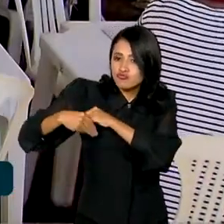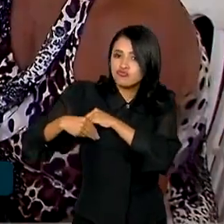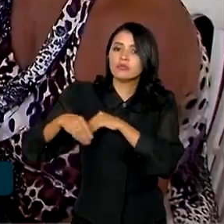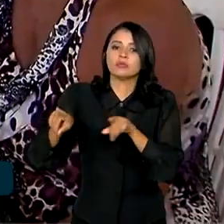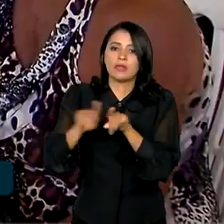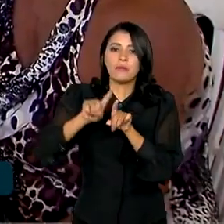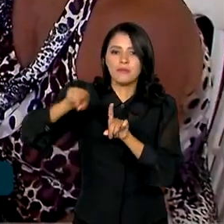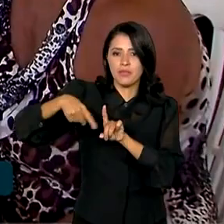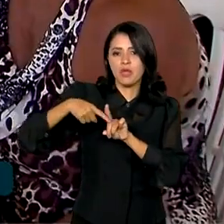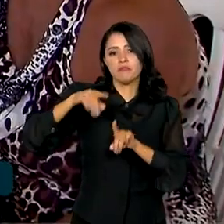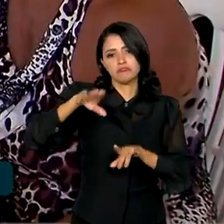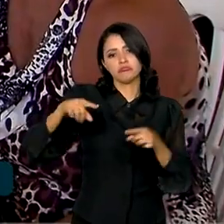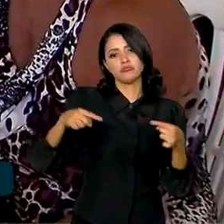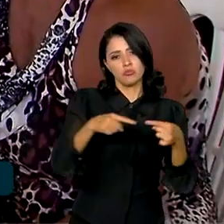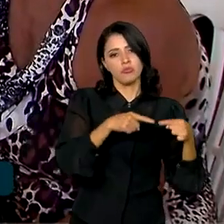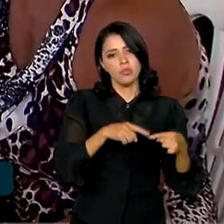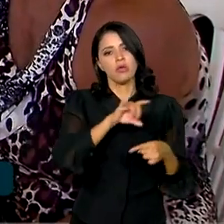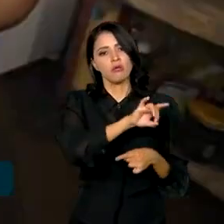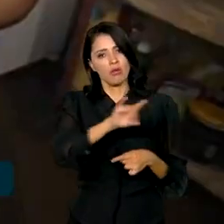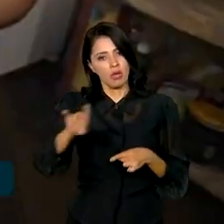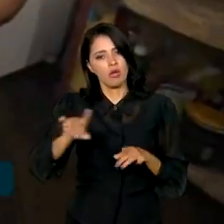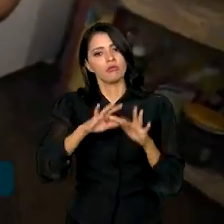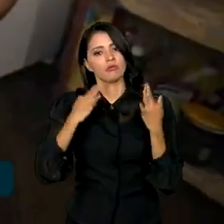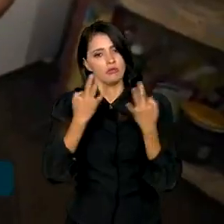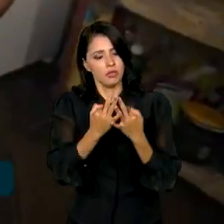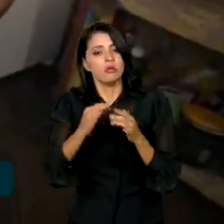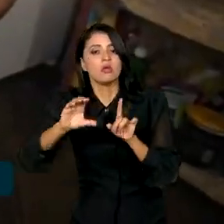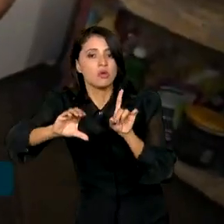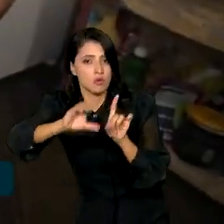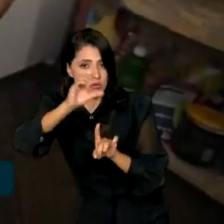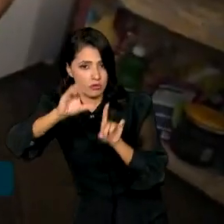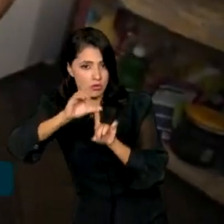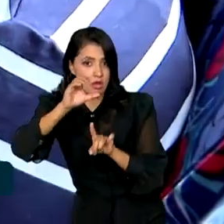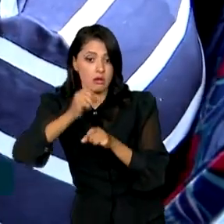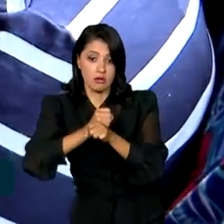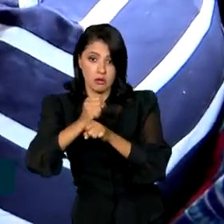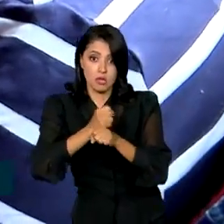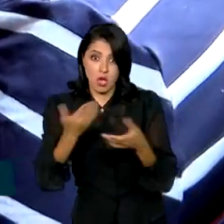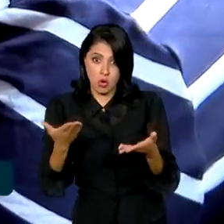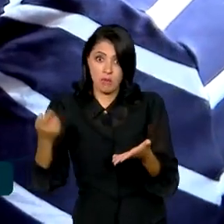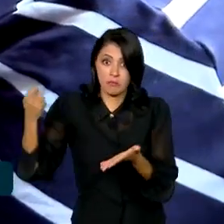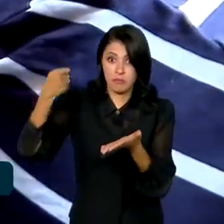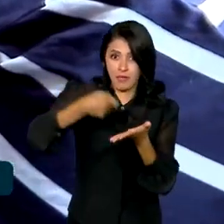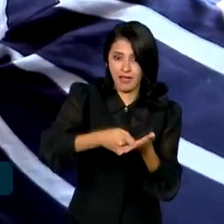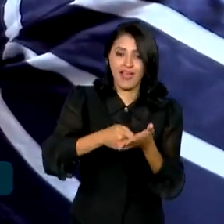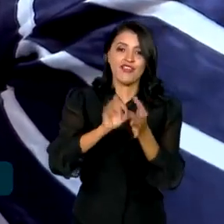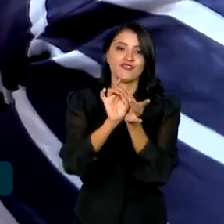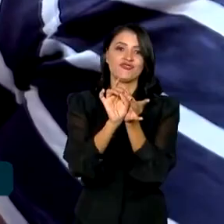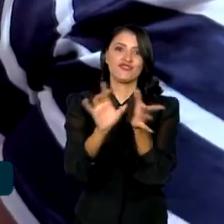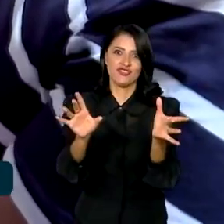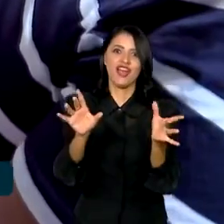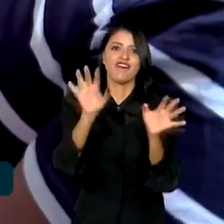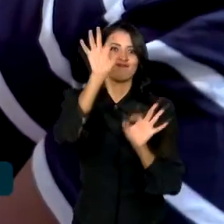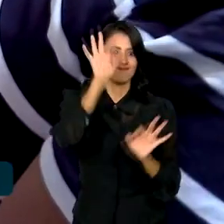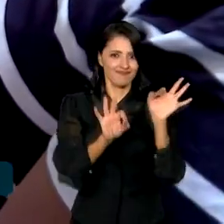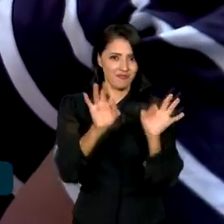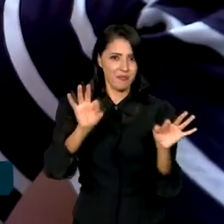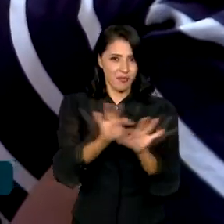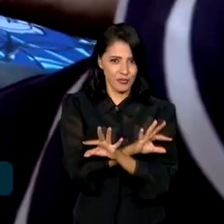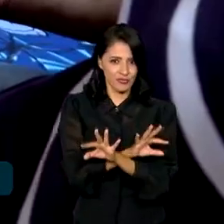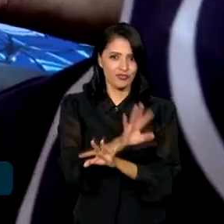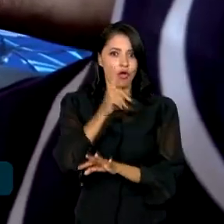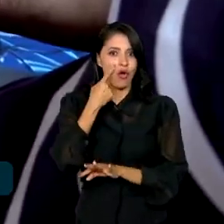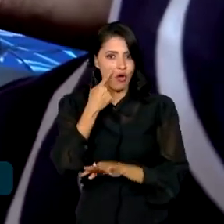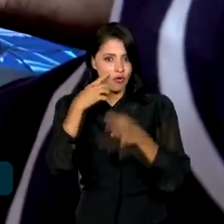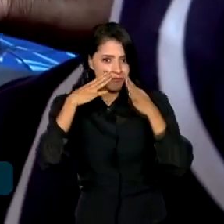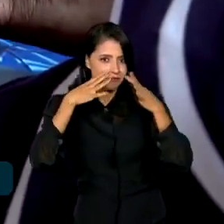composição da família. E o calendário de pagamento deste ano já está disponível. Presta atenção